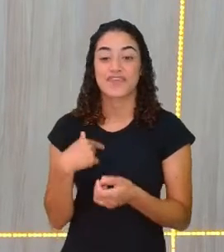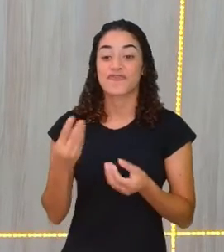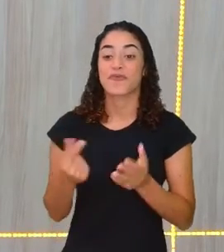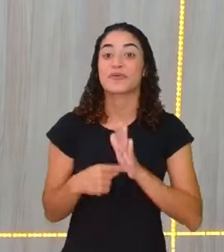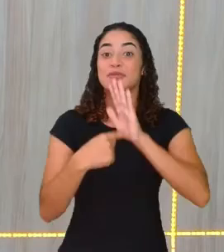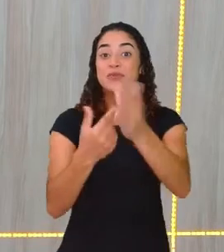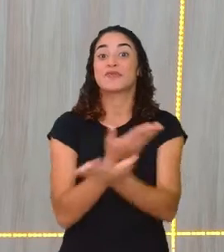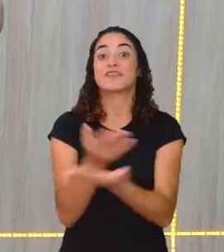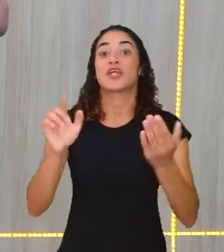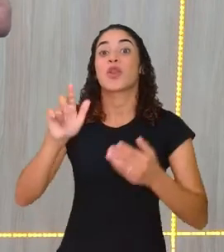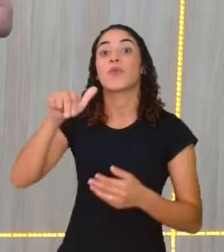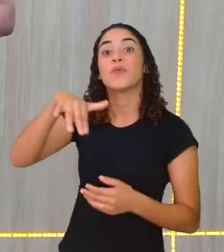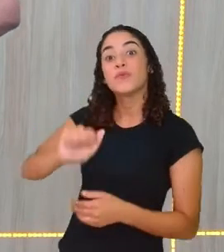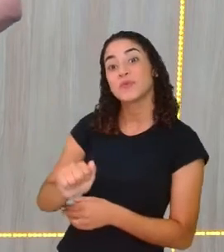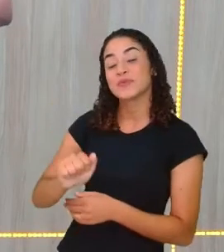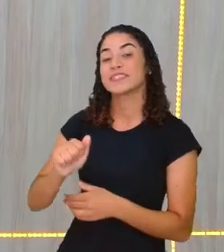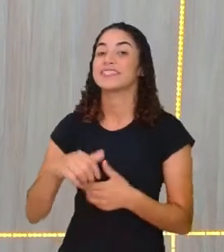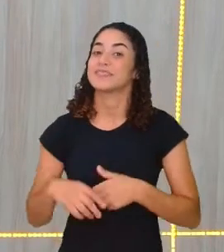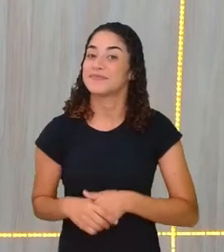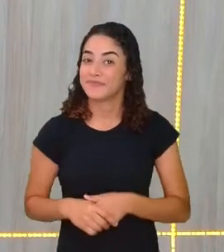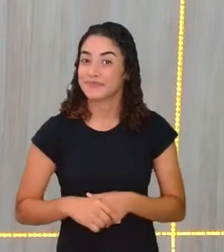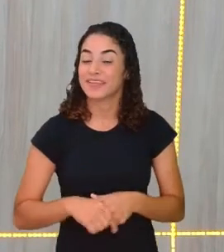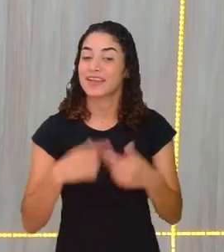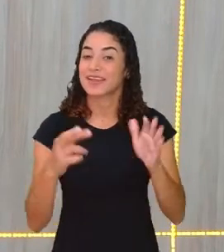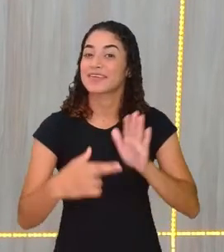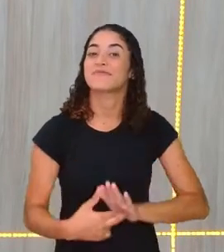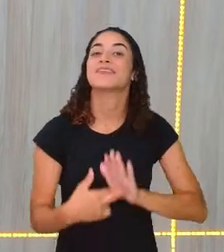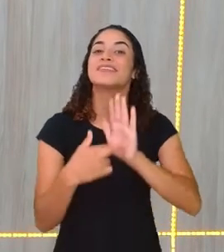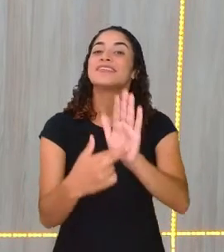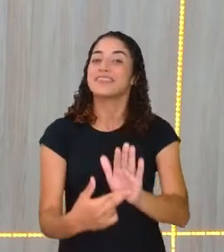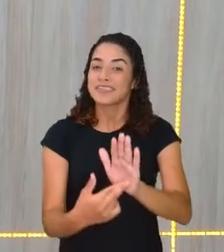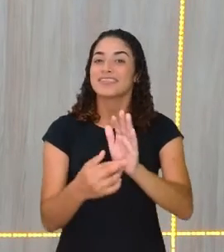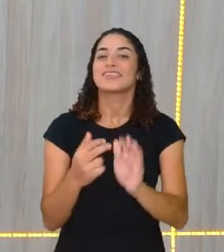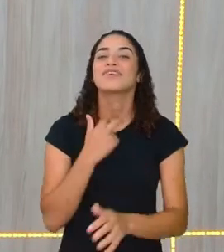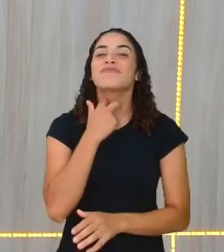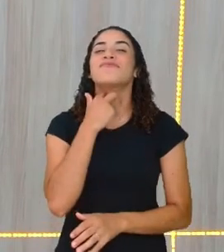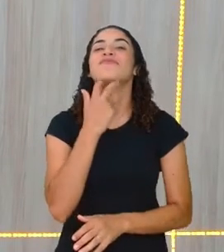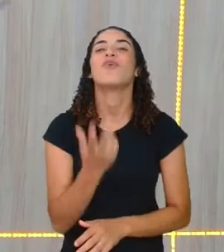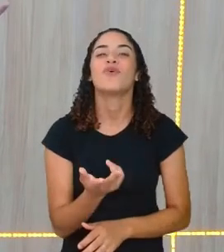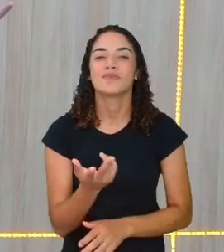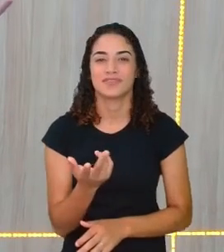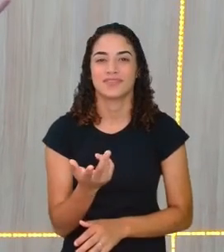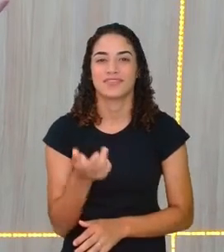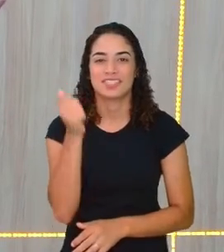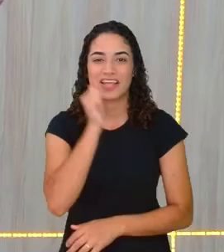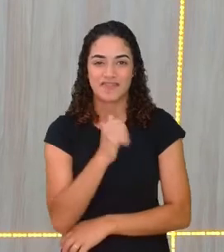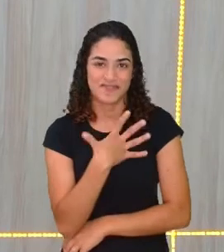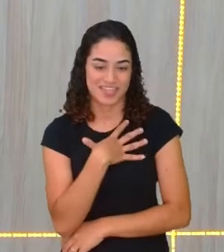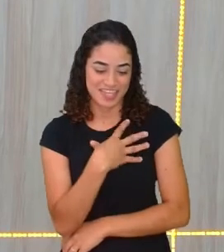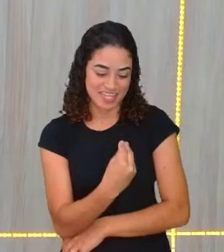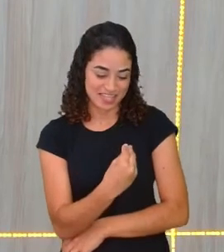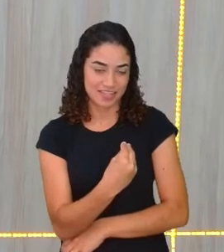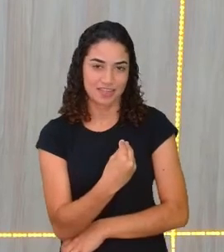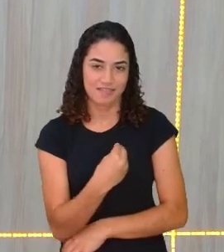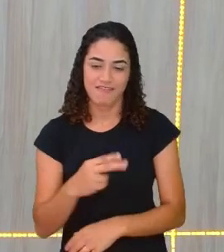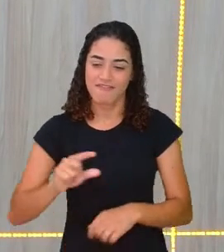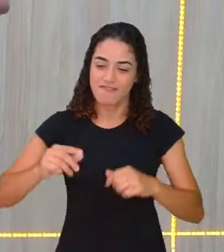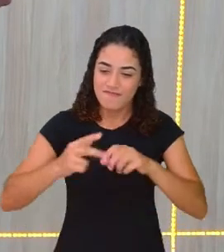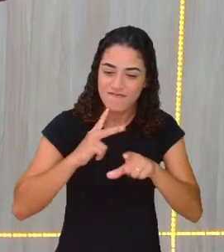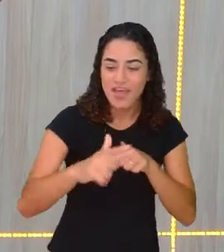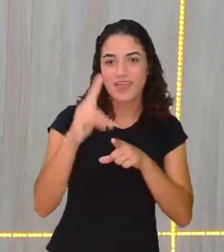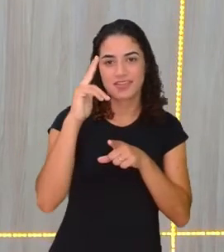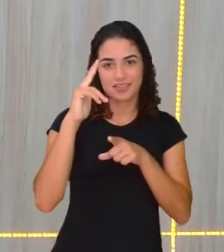Vitrolira. Ela representa essas vozes, a voz da filha. Hoje que vence,